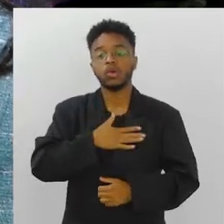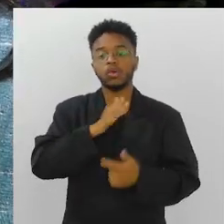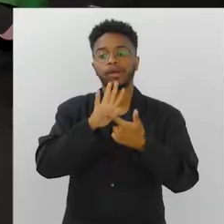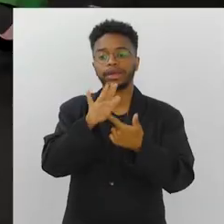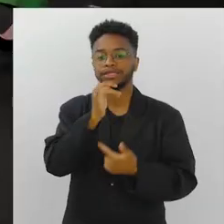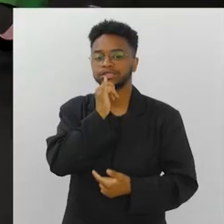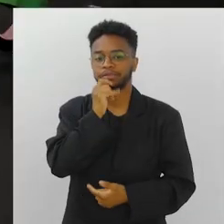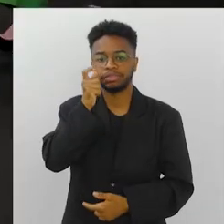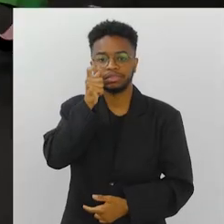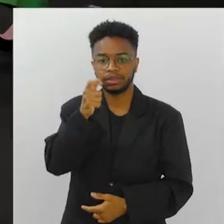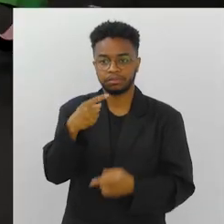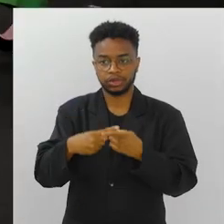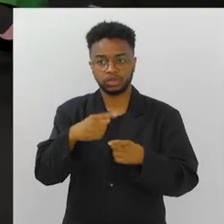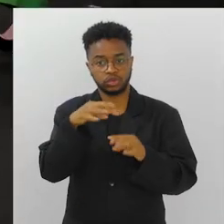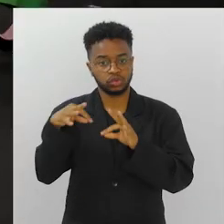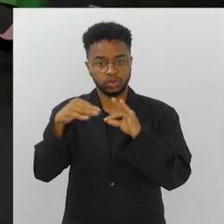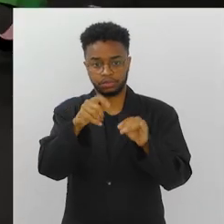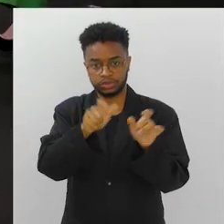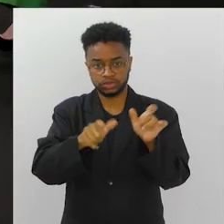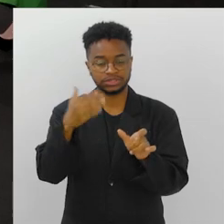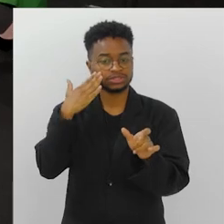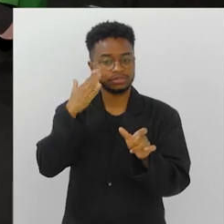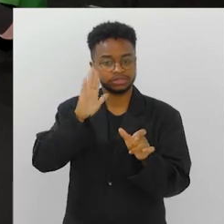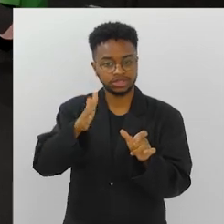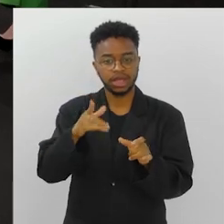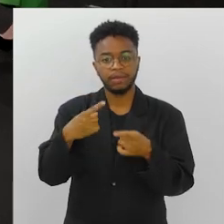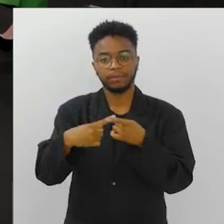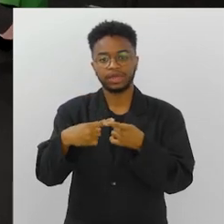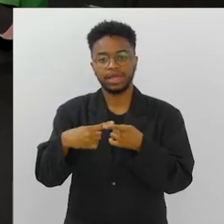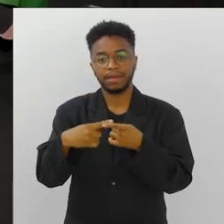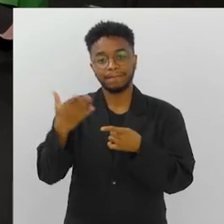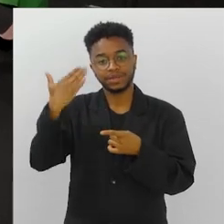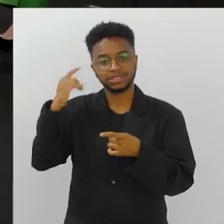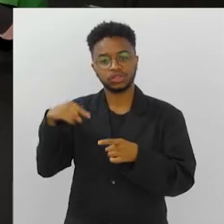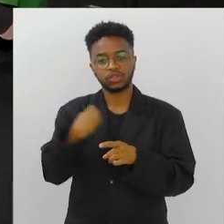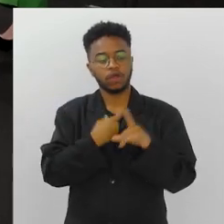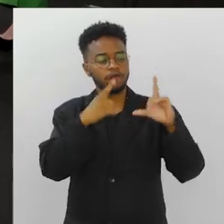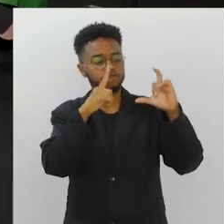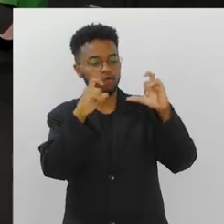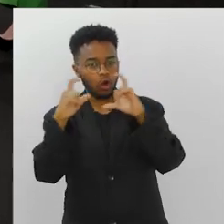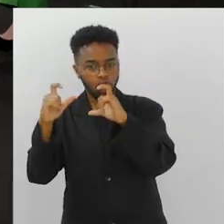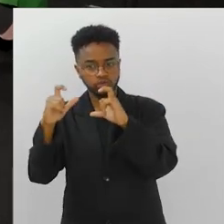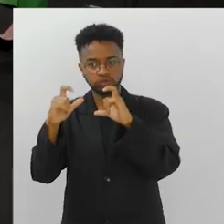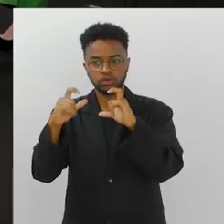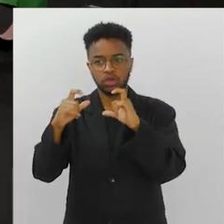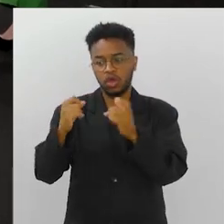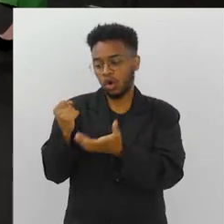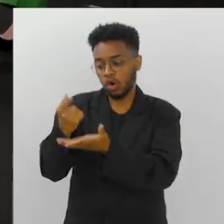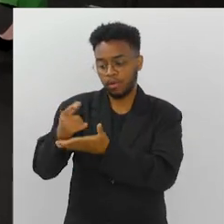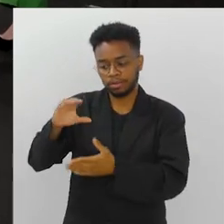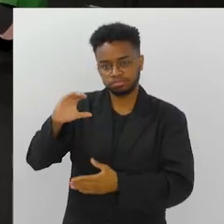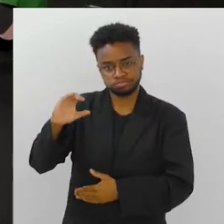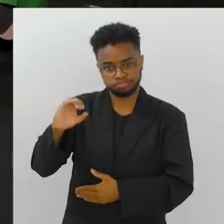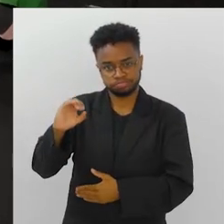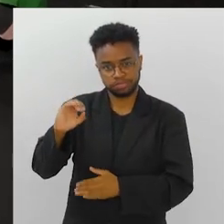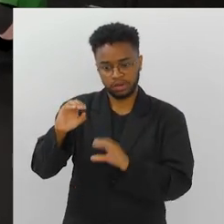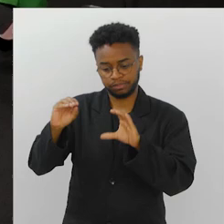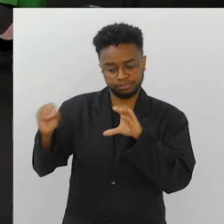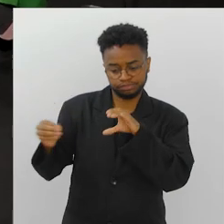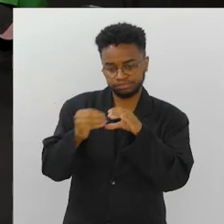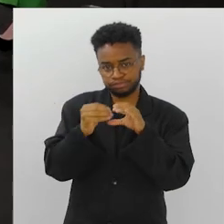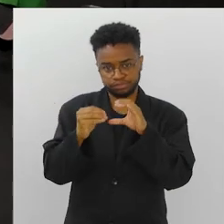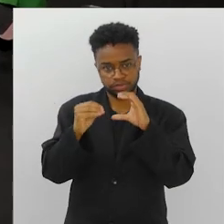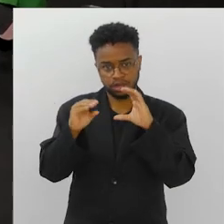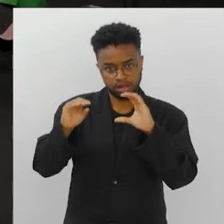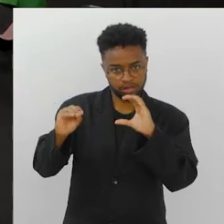exemplo interessante que todo mundo aqui já passou por isso, que era a expectativa que a gente tinha quando tirava foto. Você comprava um cartucho de filme,